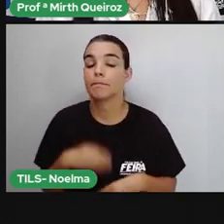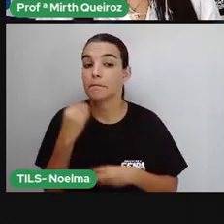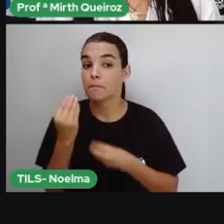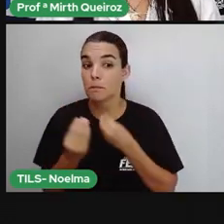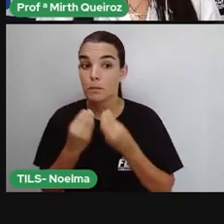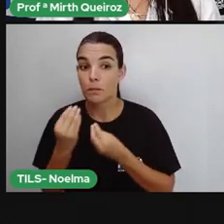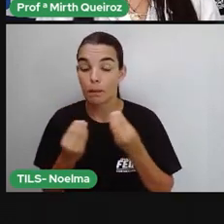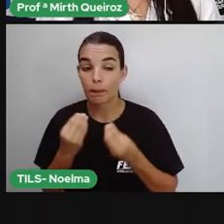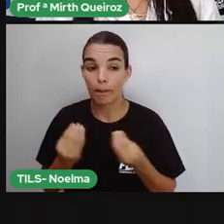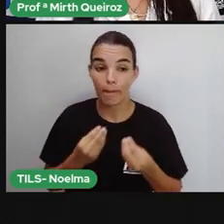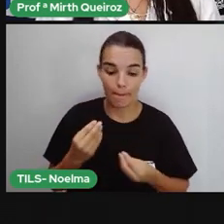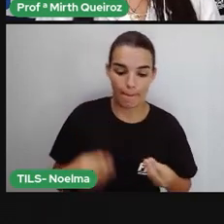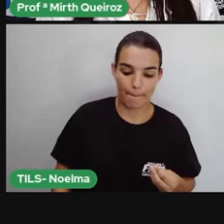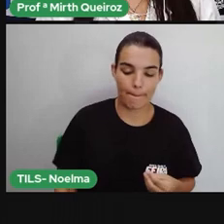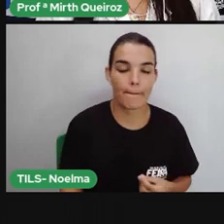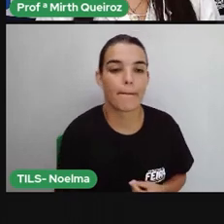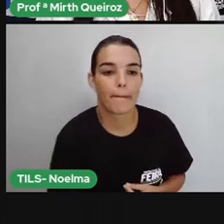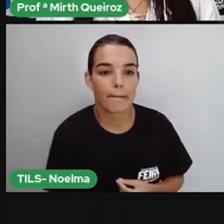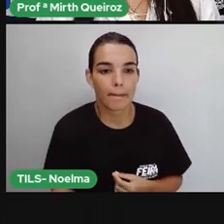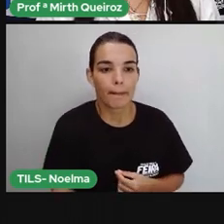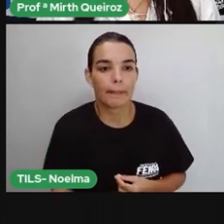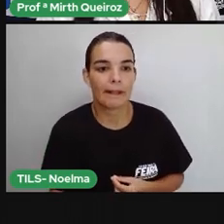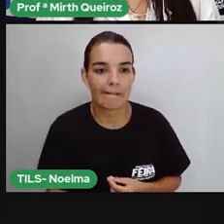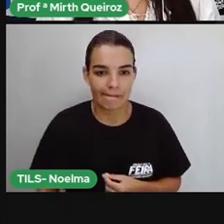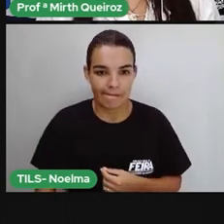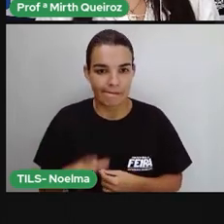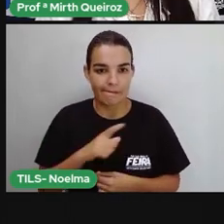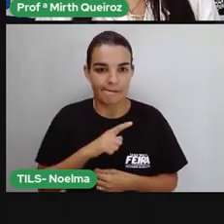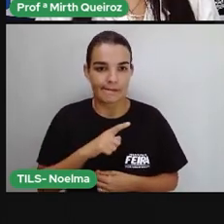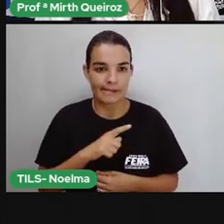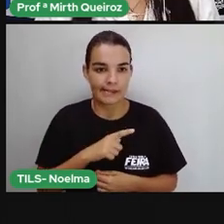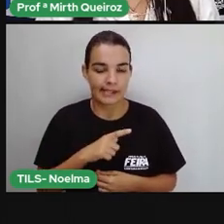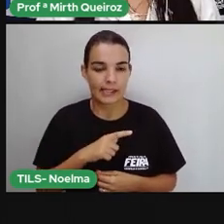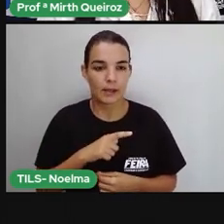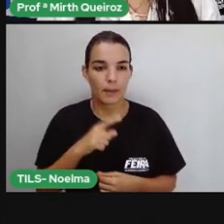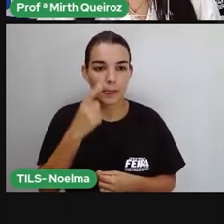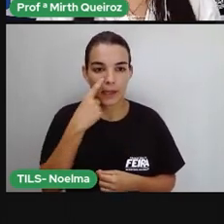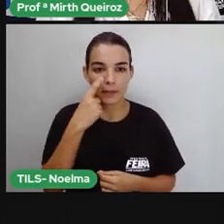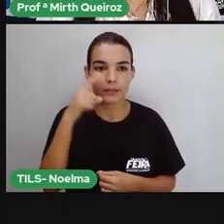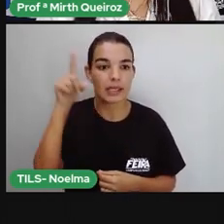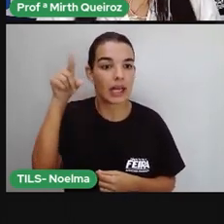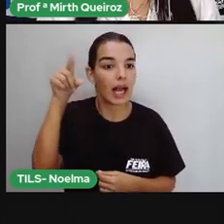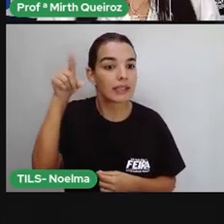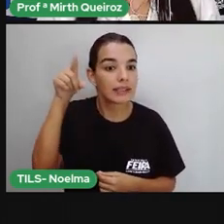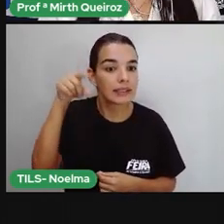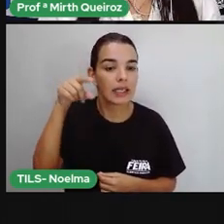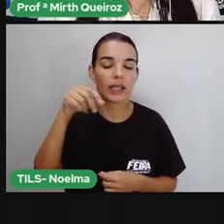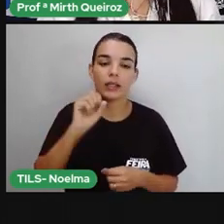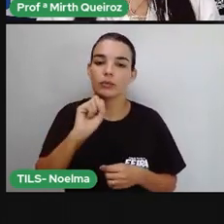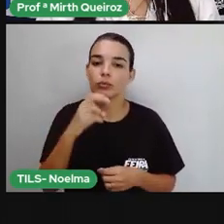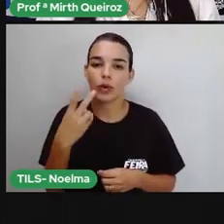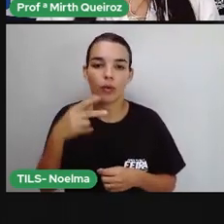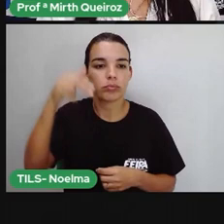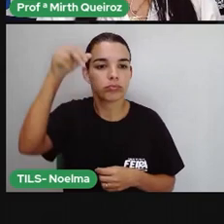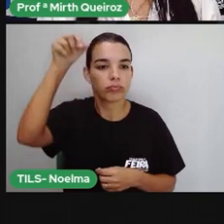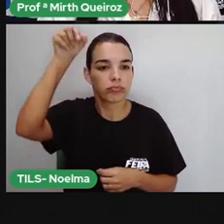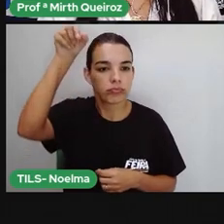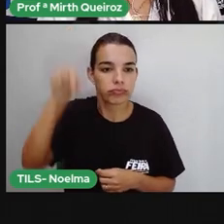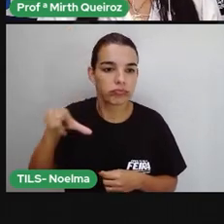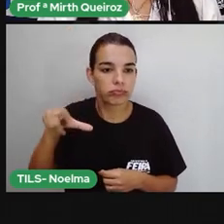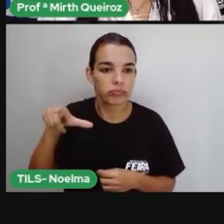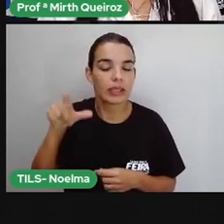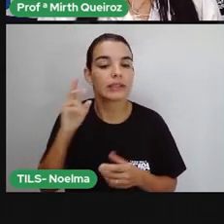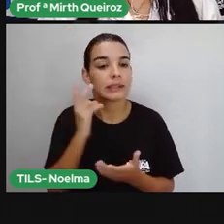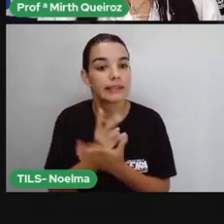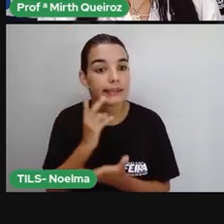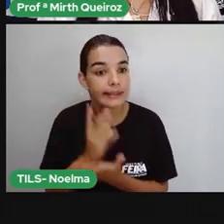nós tivermos uma palavra que ela é acentuada, igual nós temos essa palavra aí, a tônica sempre vai ser essa que está acentuada. Então,